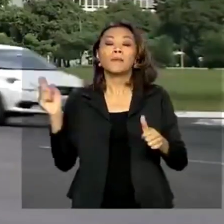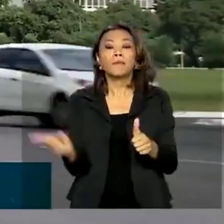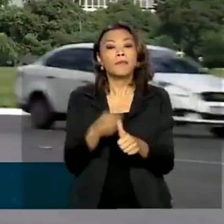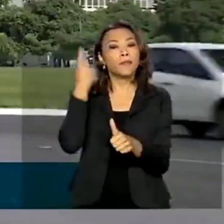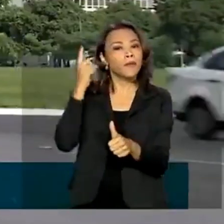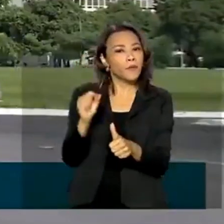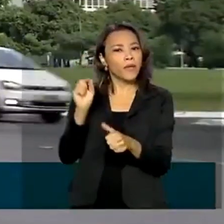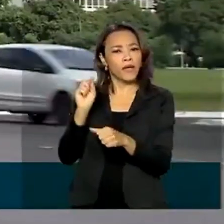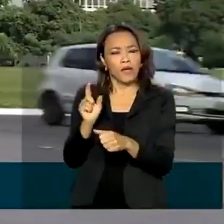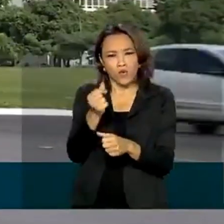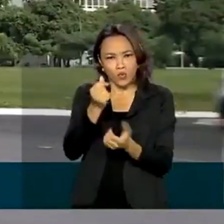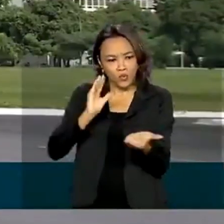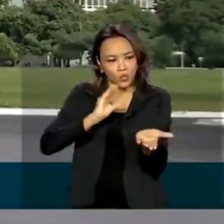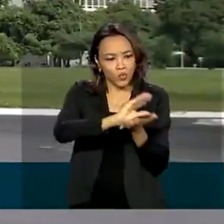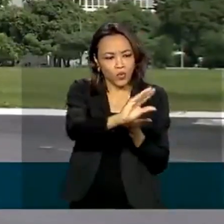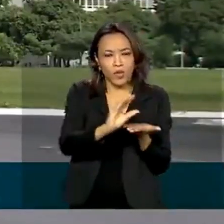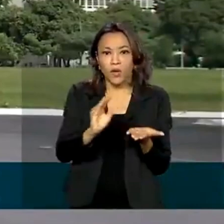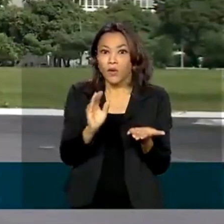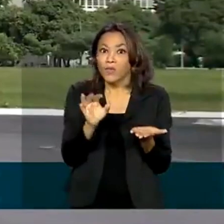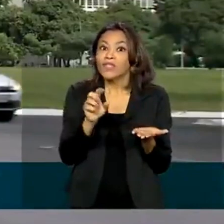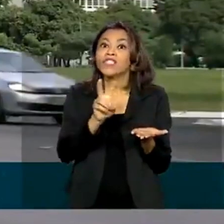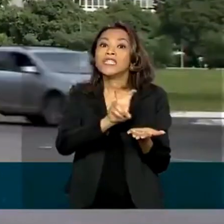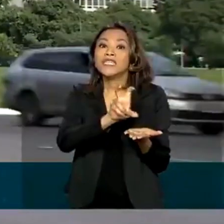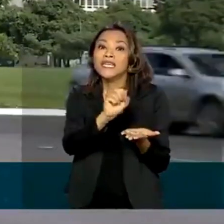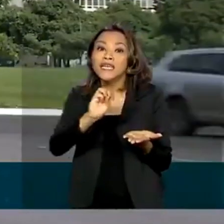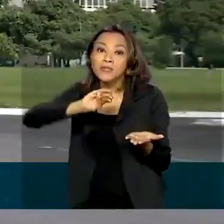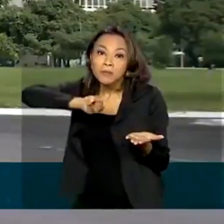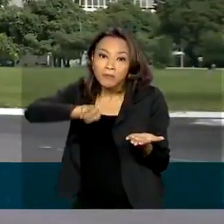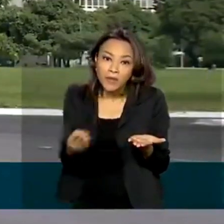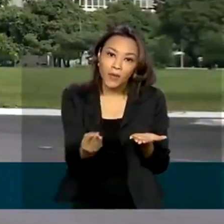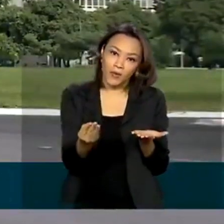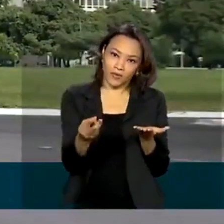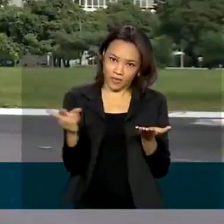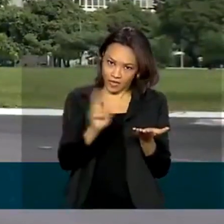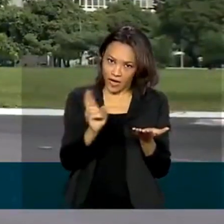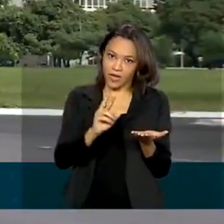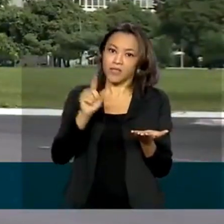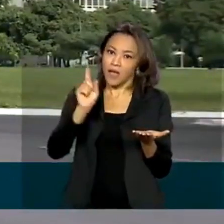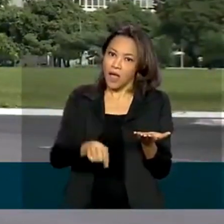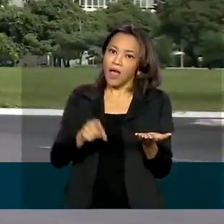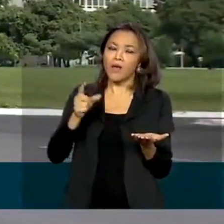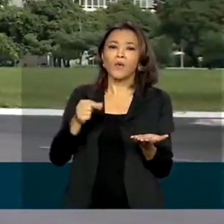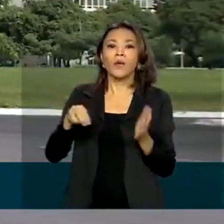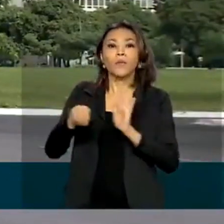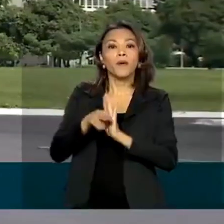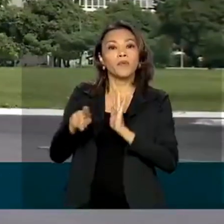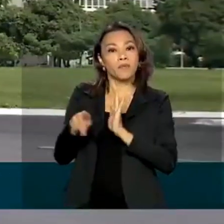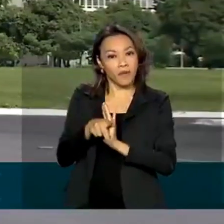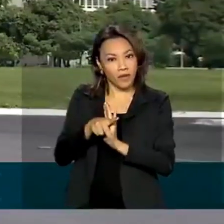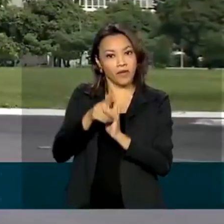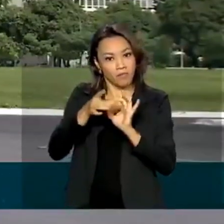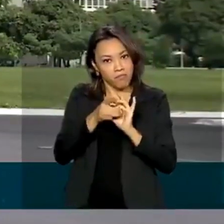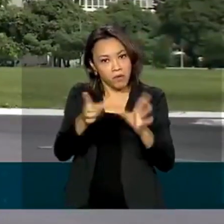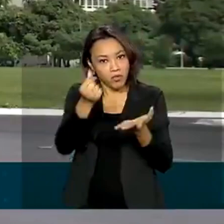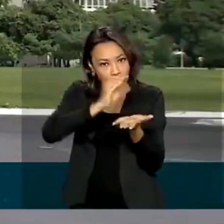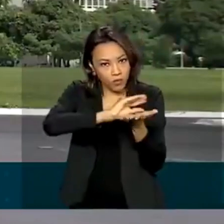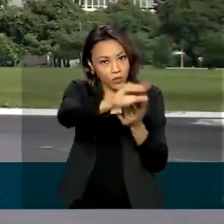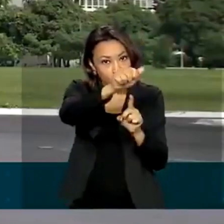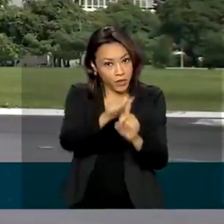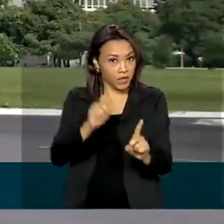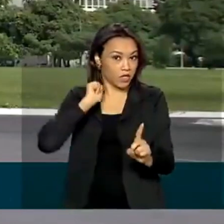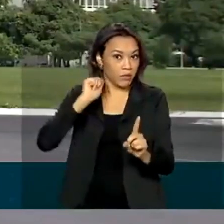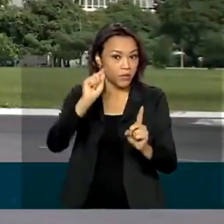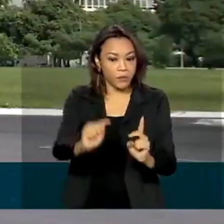o crédito extraordinário de 500 milhões de reais, liberado por meio de medida provisória em abril.